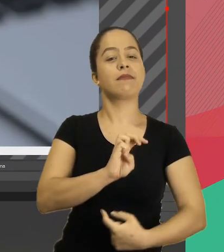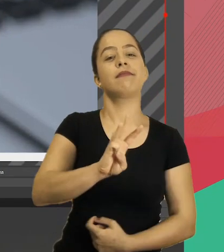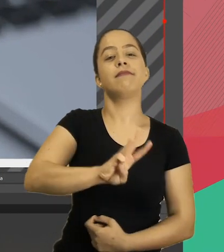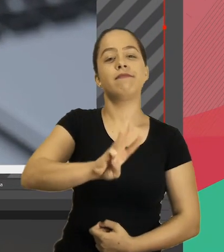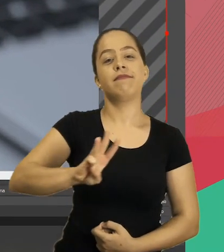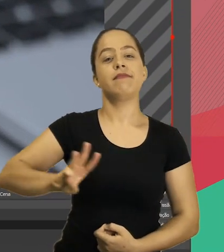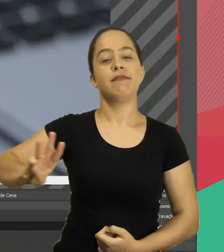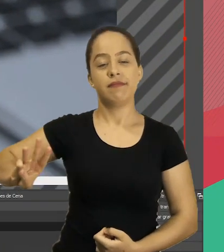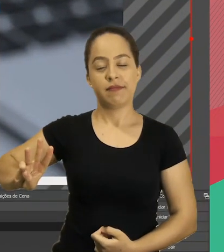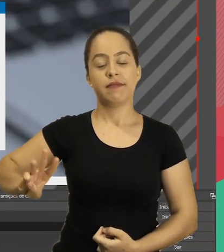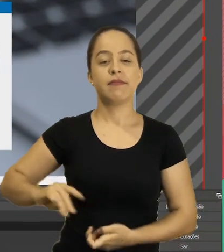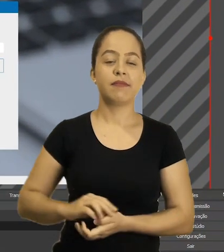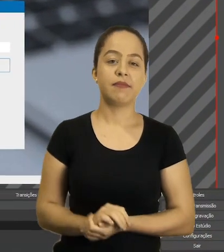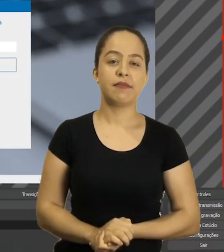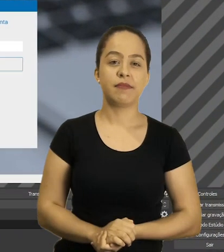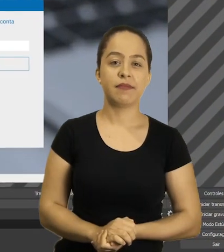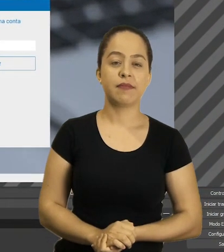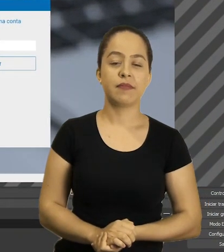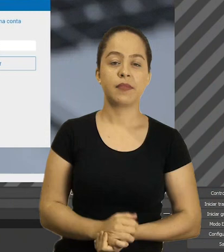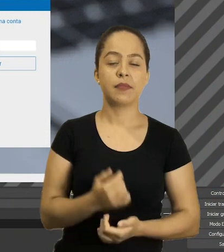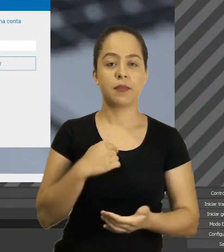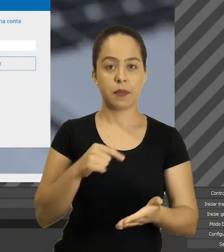Abriu aqui o site.